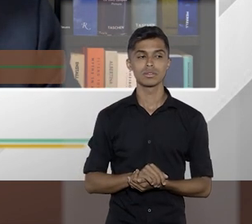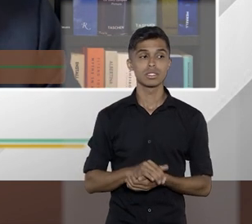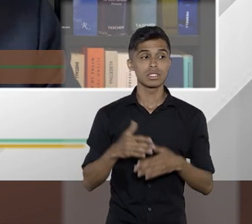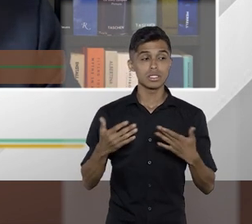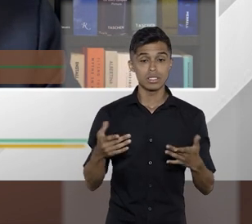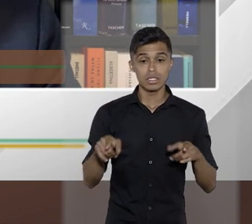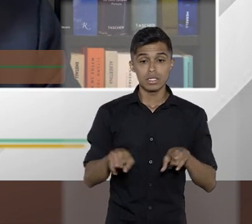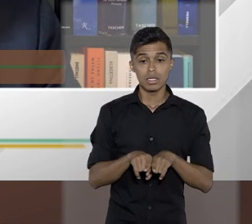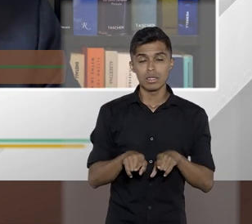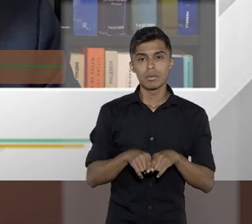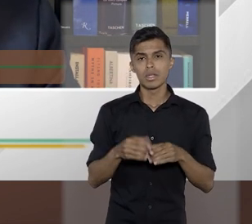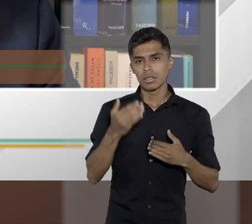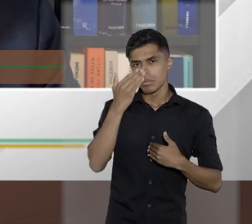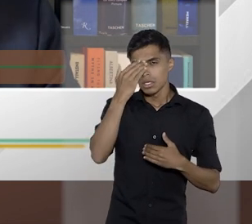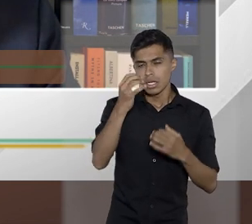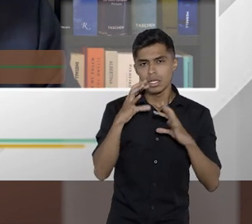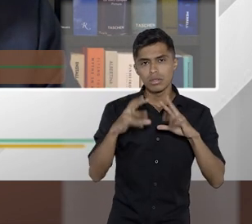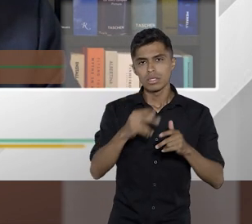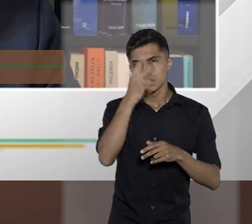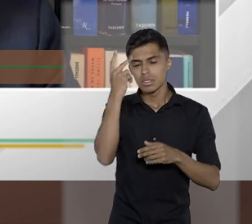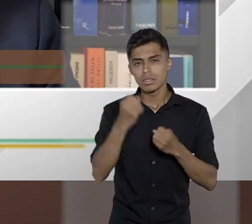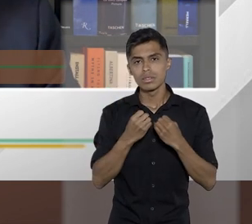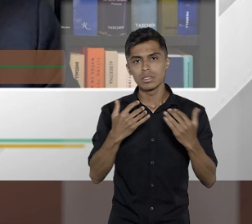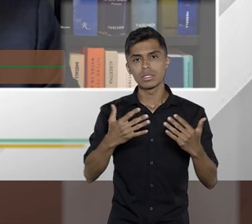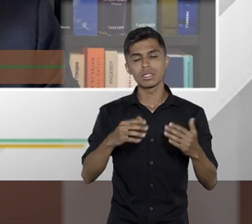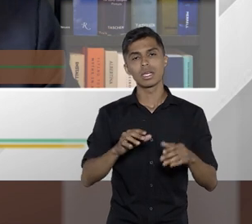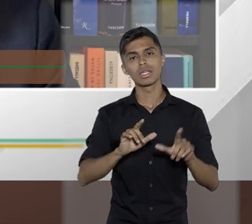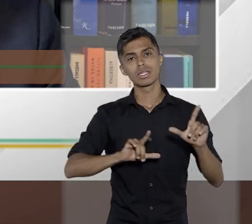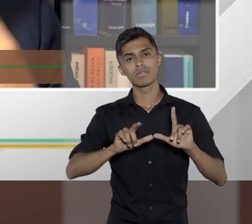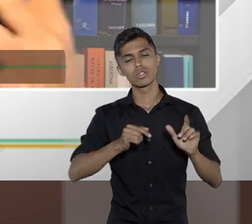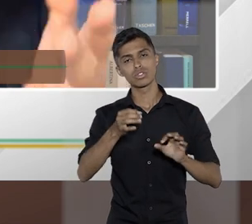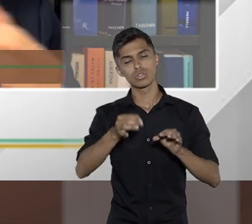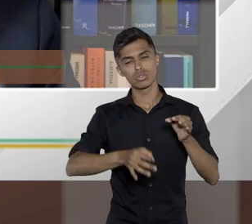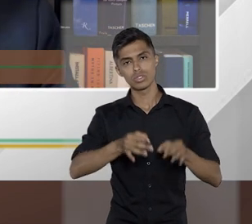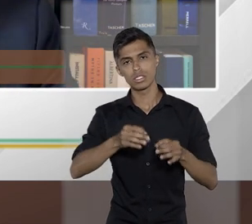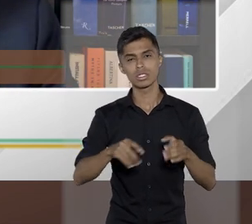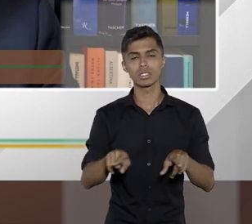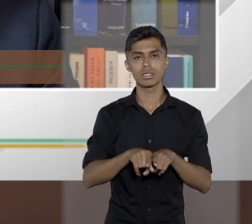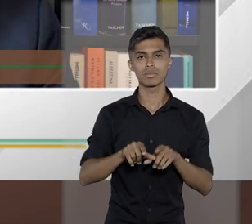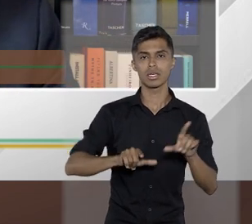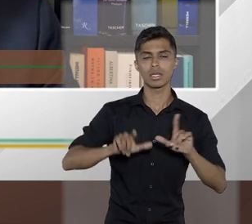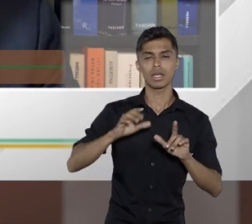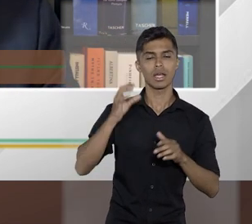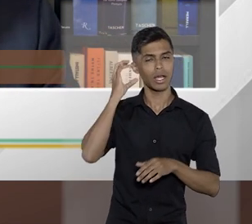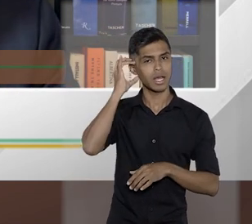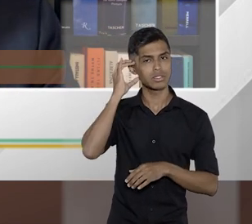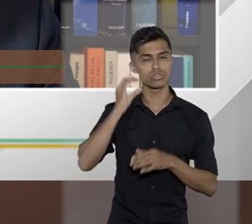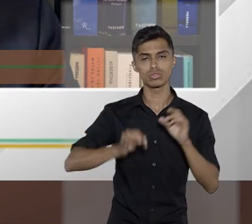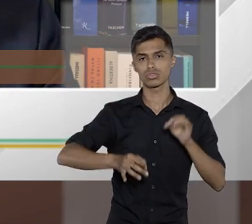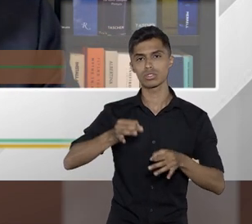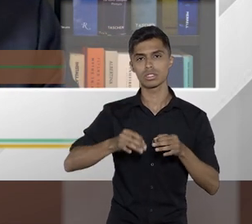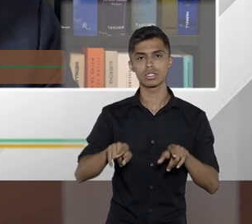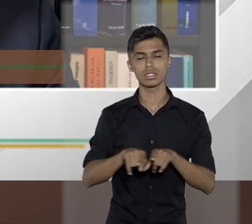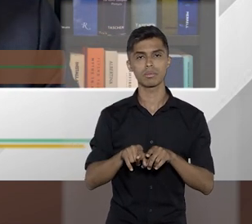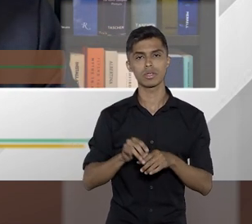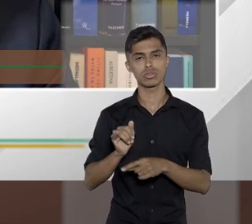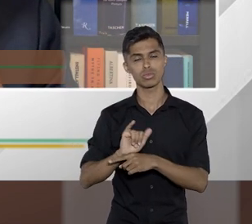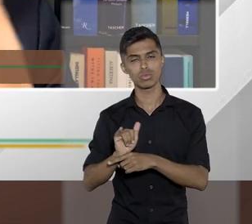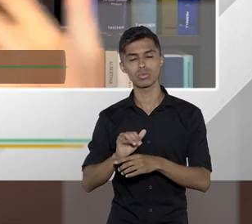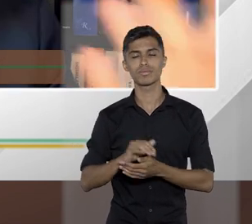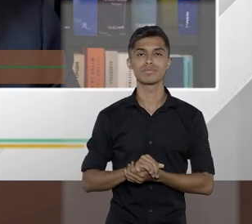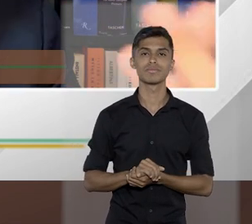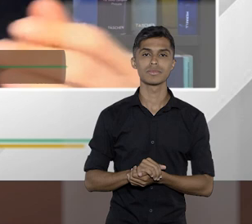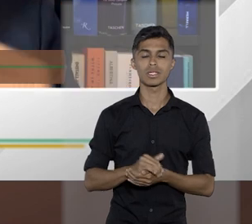agradecer também aos espectadores da TV Justiça da Rádio Justiça e do canal do STJ do Youtube